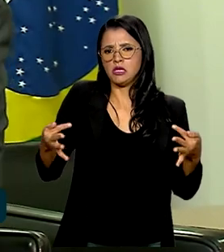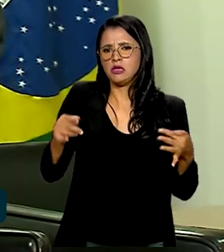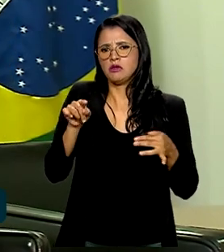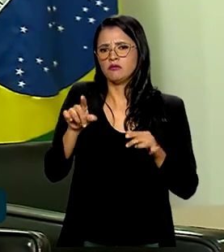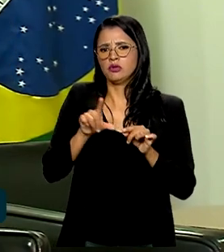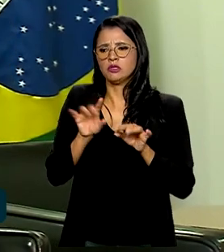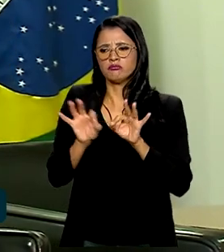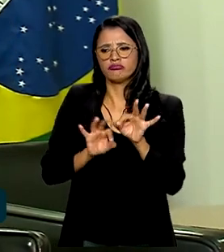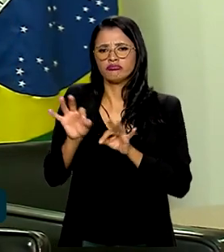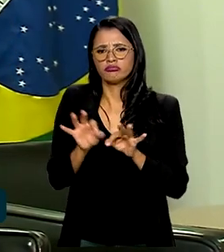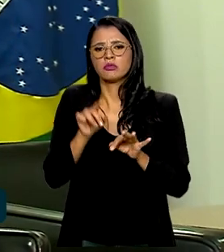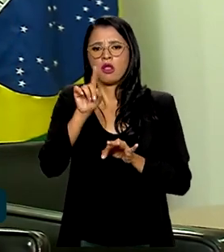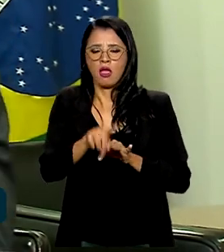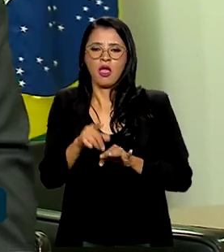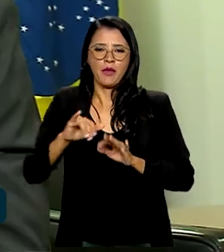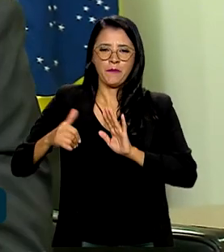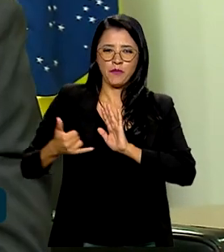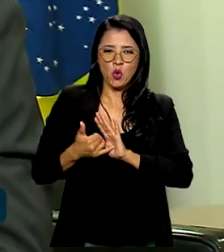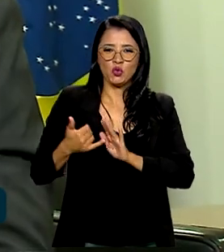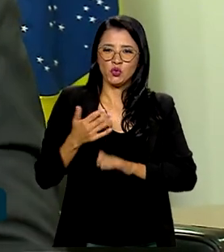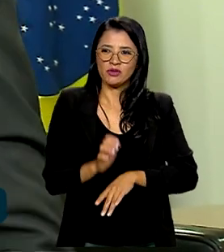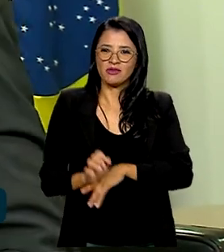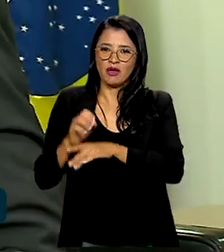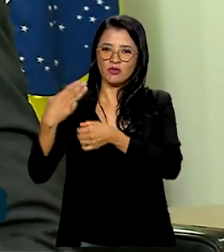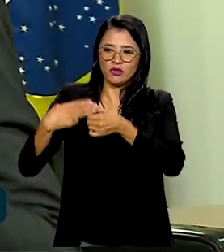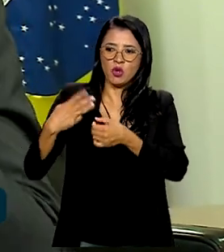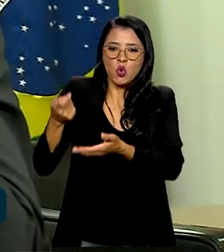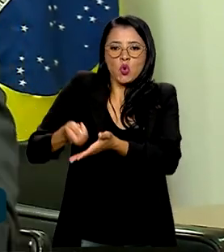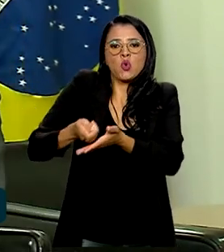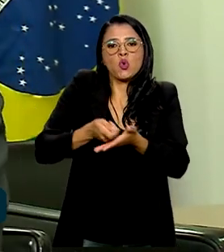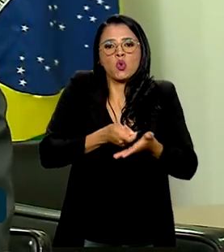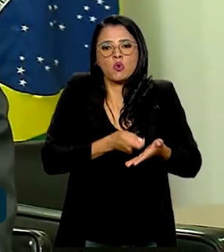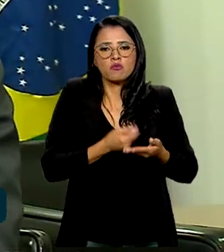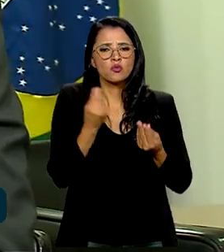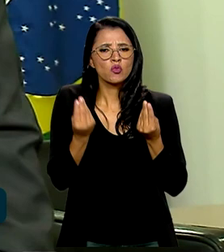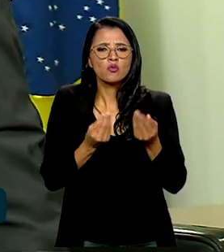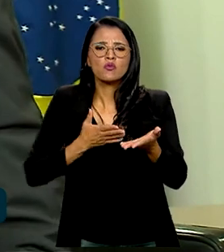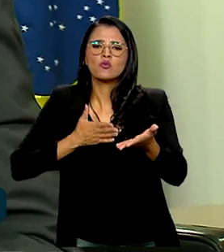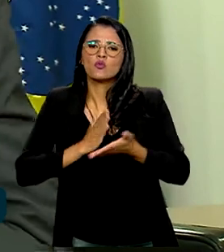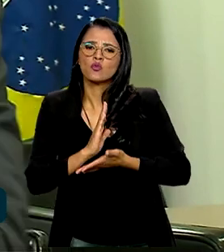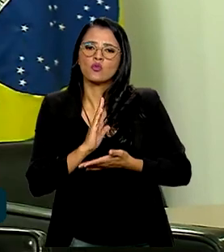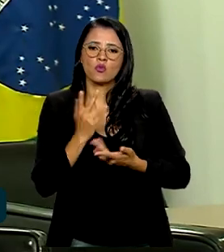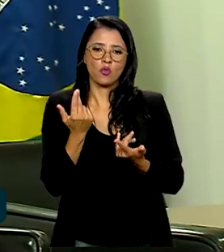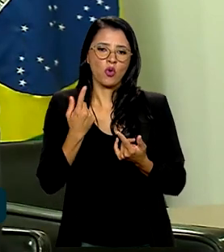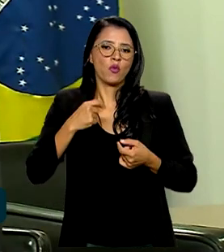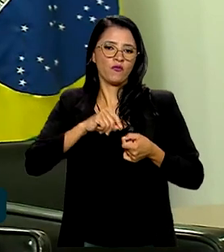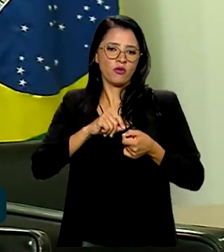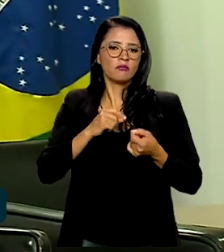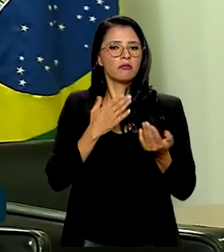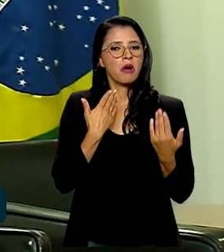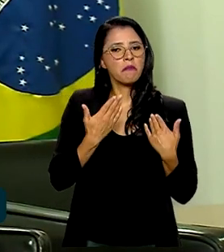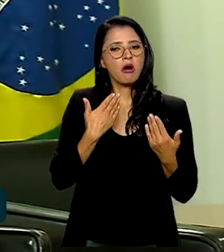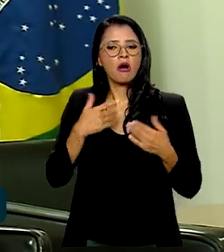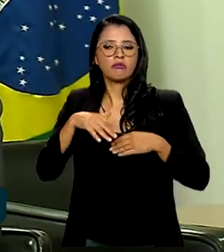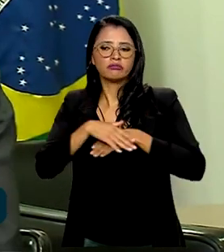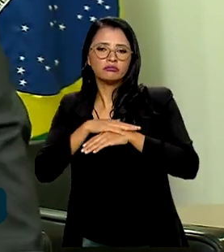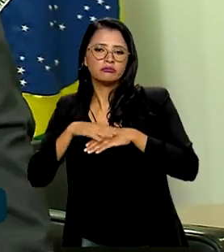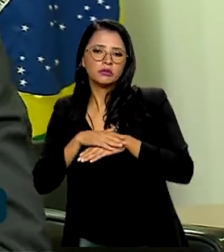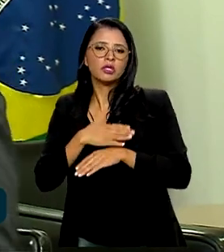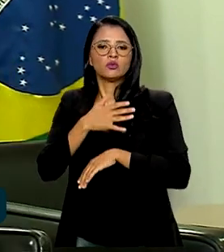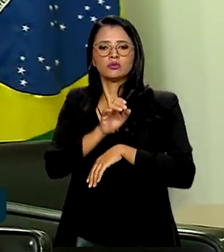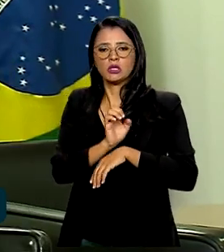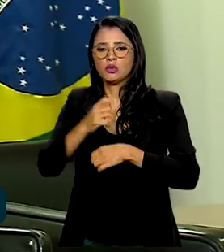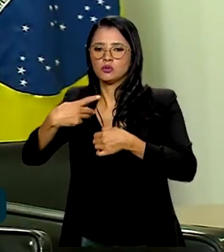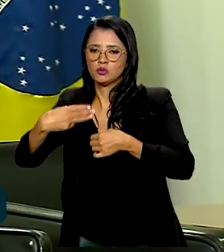você mexer em imposto que é cobrado pelo estado e pelo município. Como você pode aprovar isso, como nós fizemos? Dialogando com os estados e municípios.